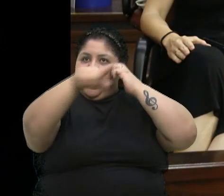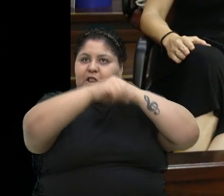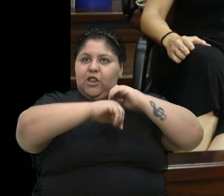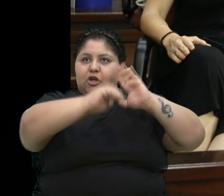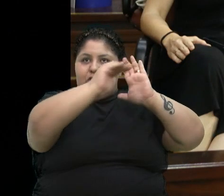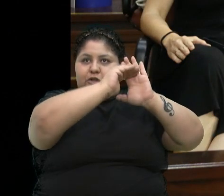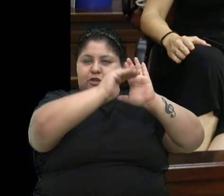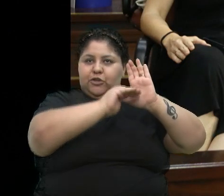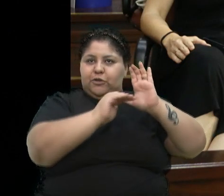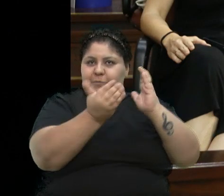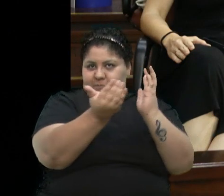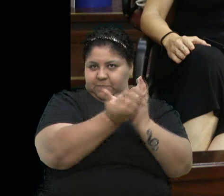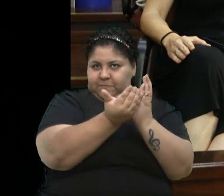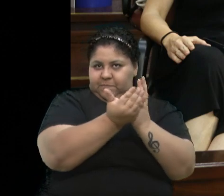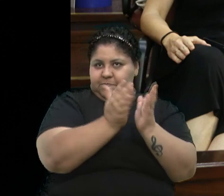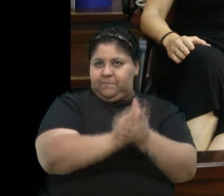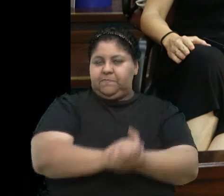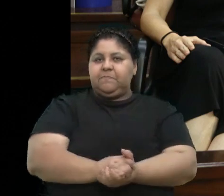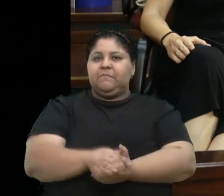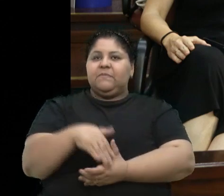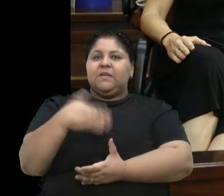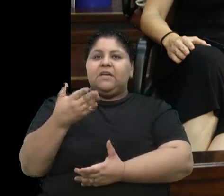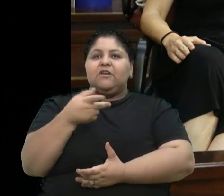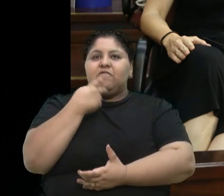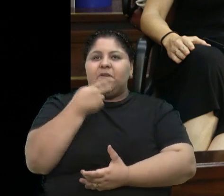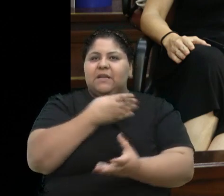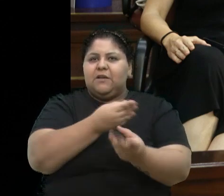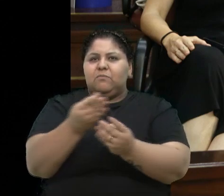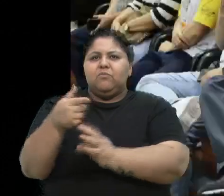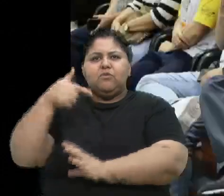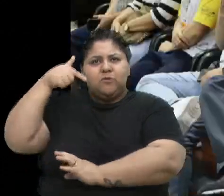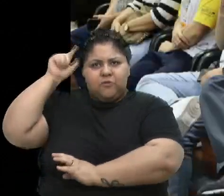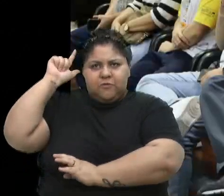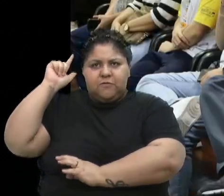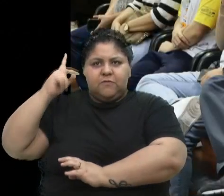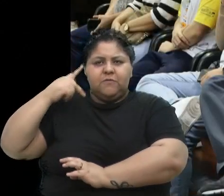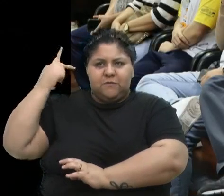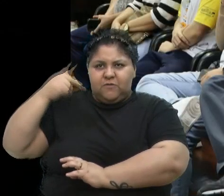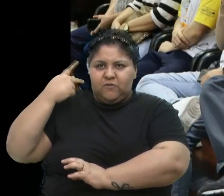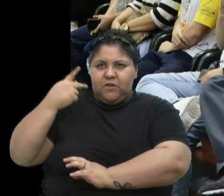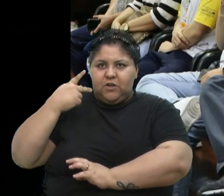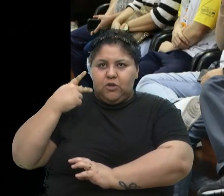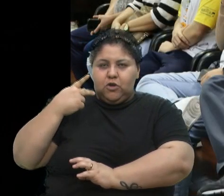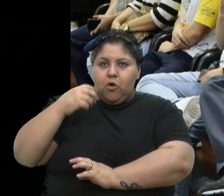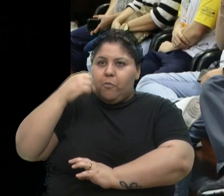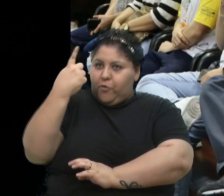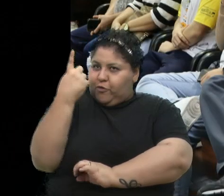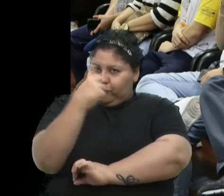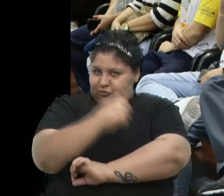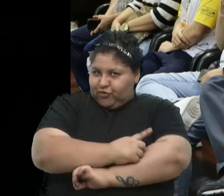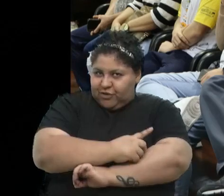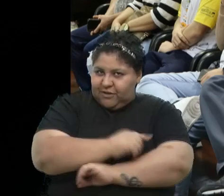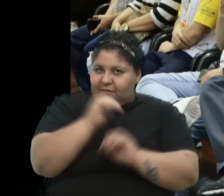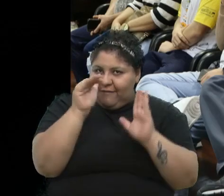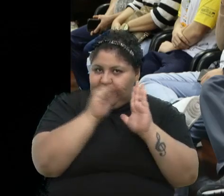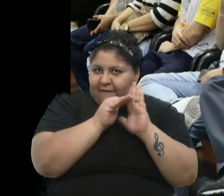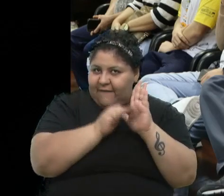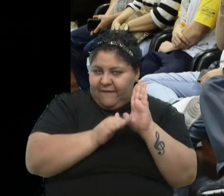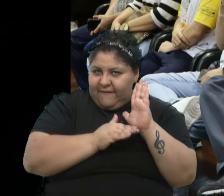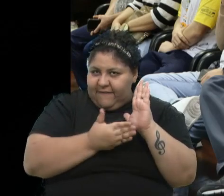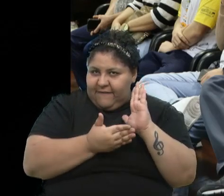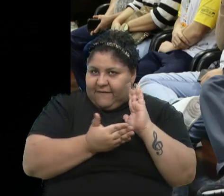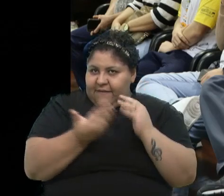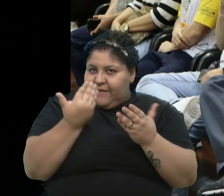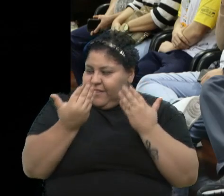estudantil. E aí eu falei muito ontem que o vereador por um dia, a gente fala assim, às vezes o por um dia, e talvez